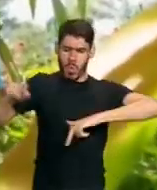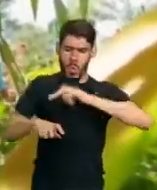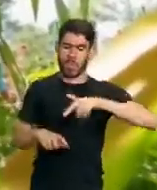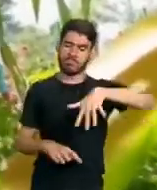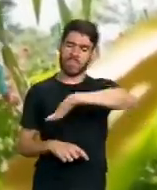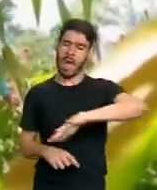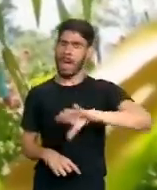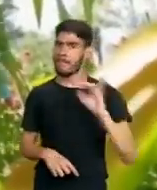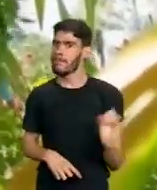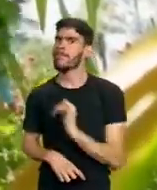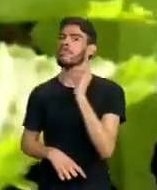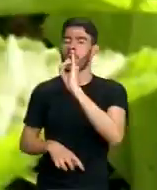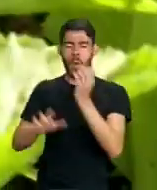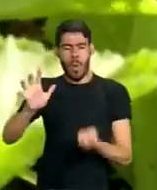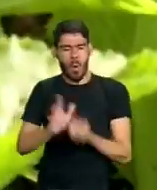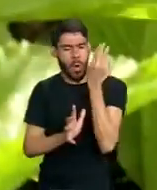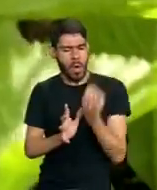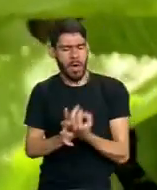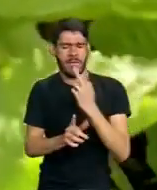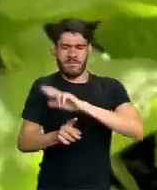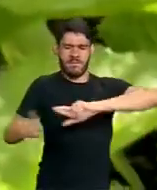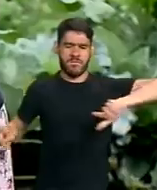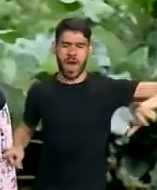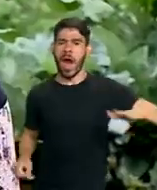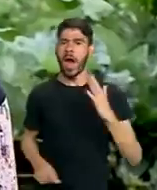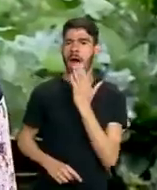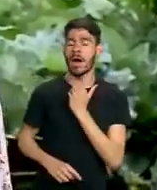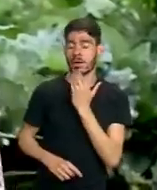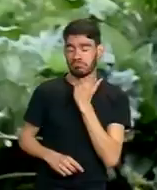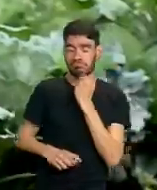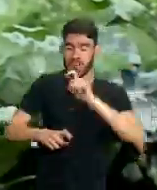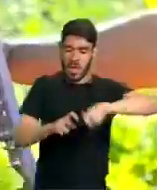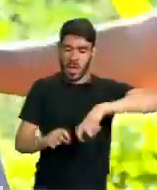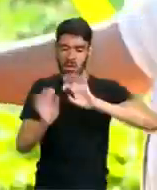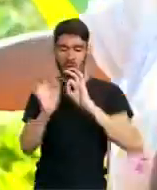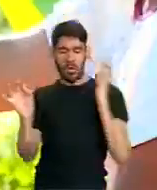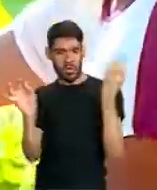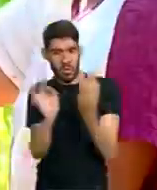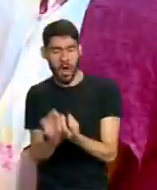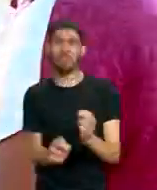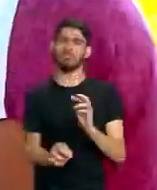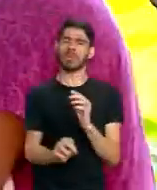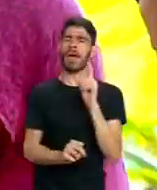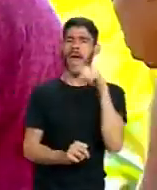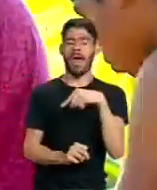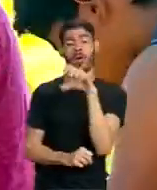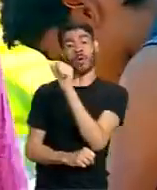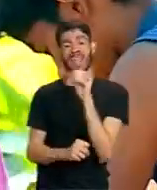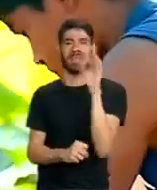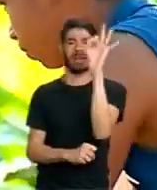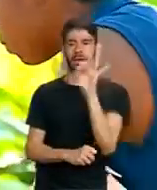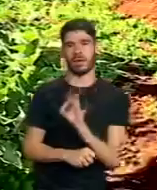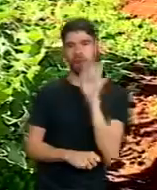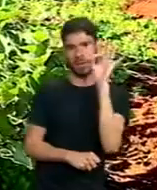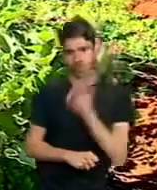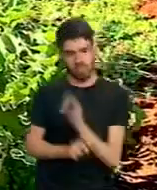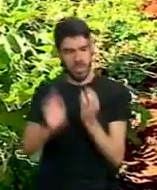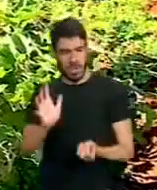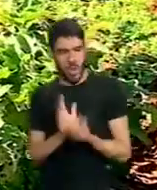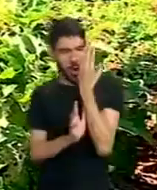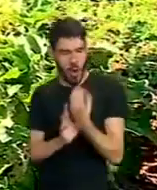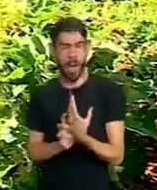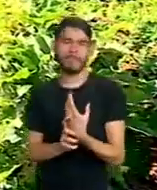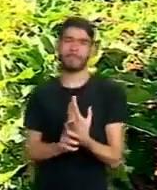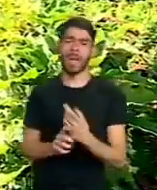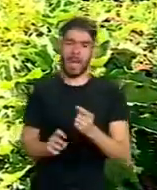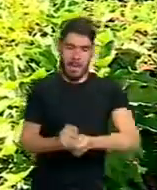é fundamental na produção de diversos alimentos. A agricultura familiar responde por 80% da produção da